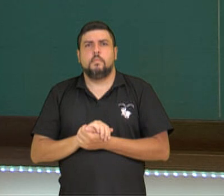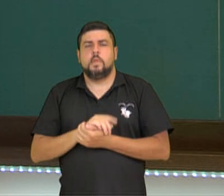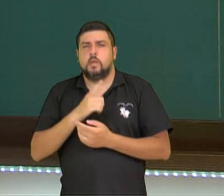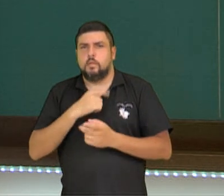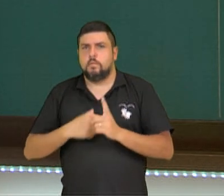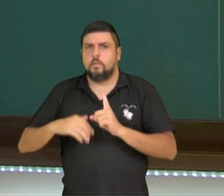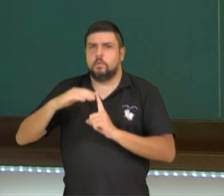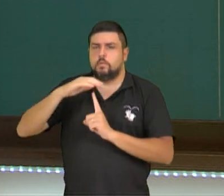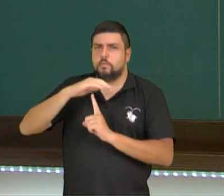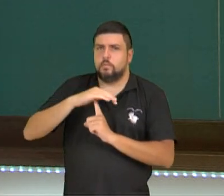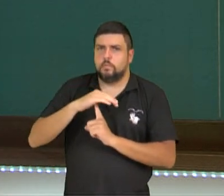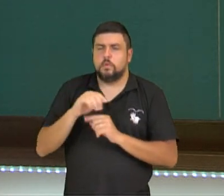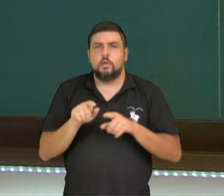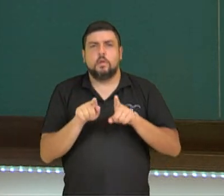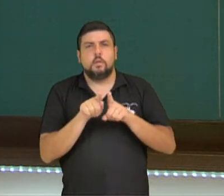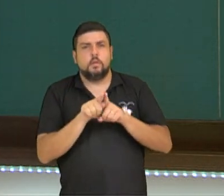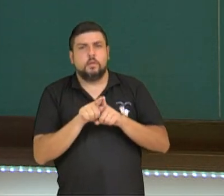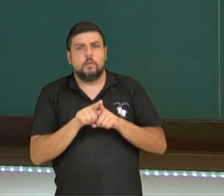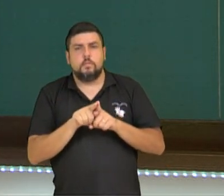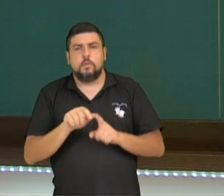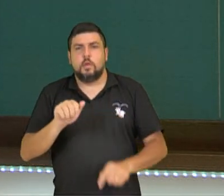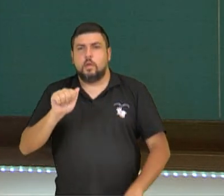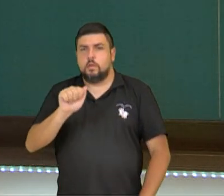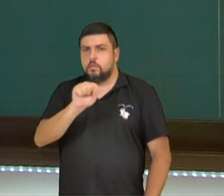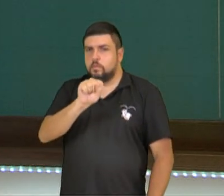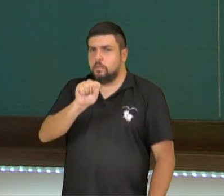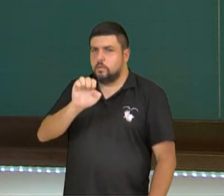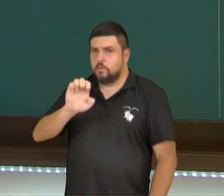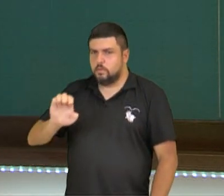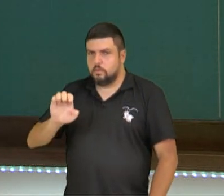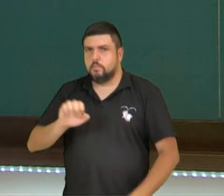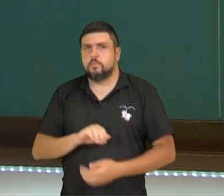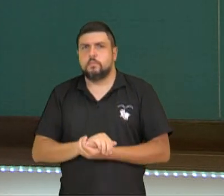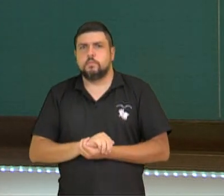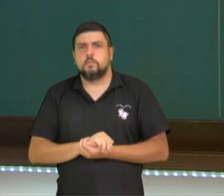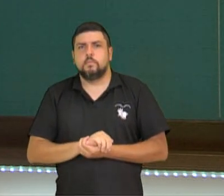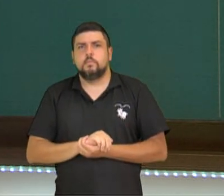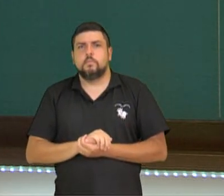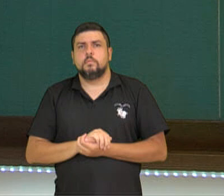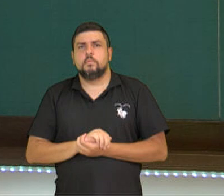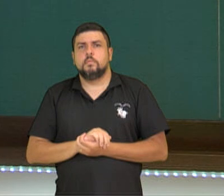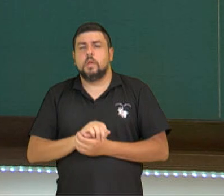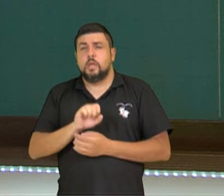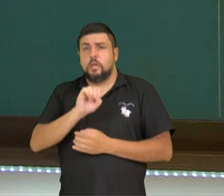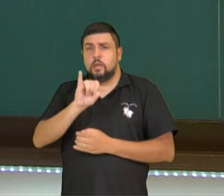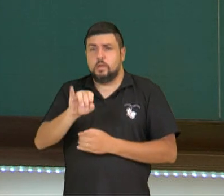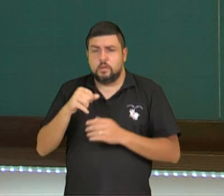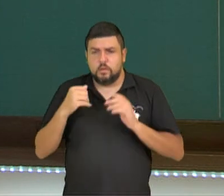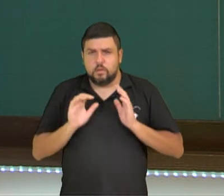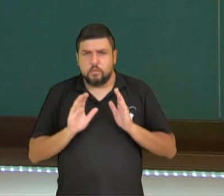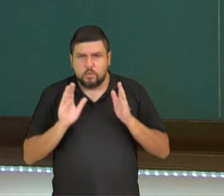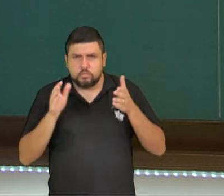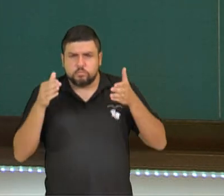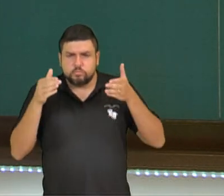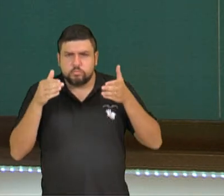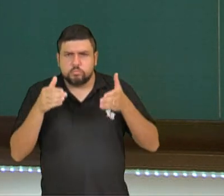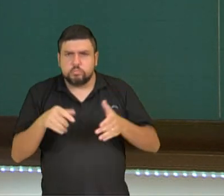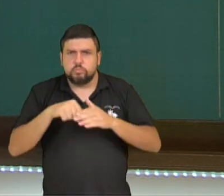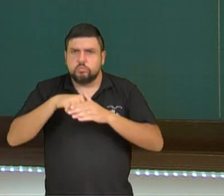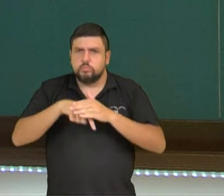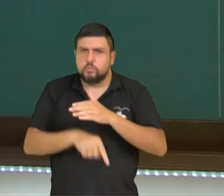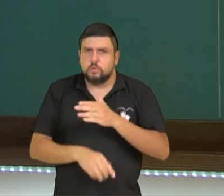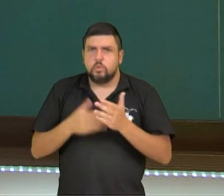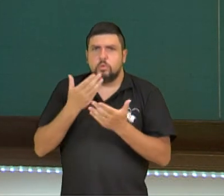do Paraná e do Atlântico Sudeste presentes ali. E quando eu aprofundo esse estudo e observo